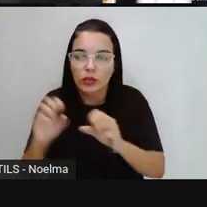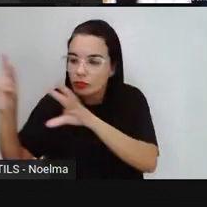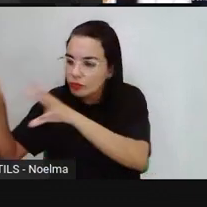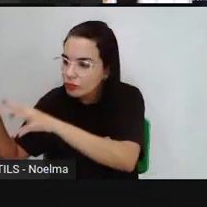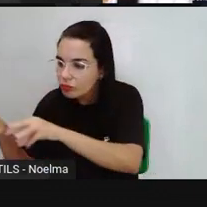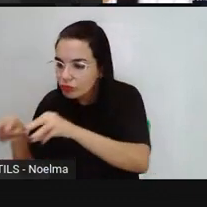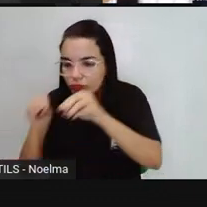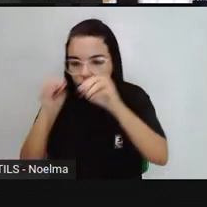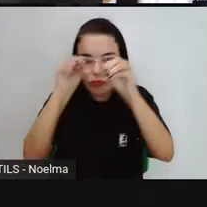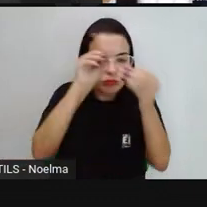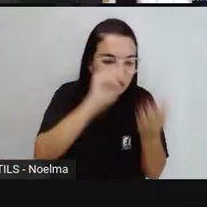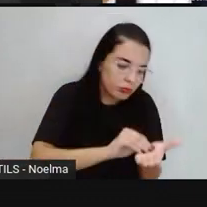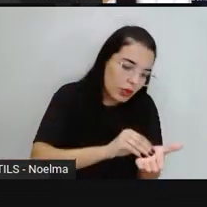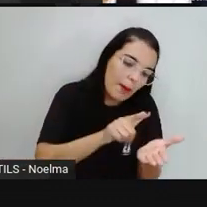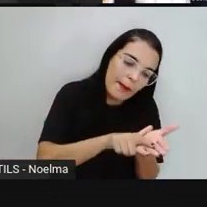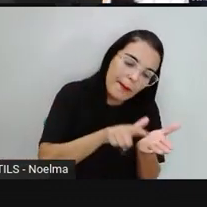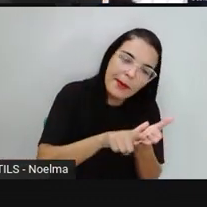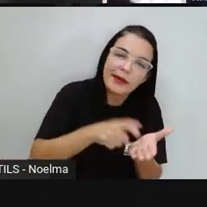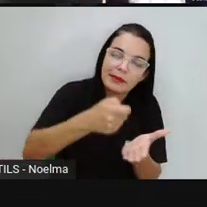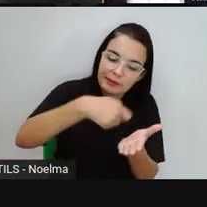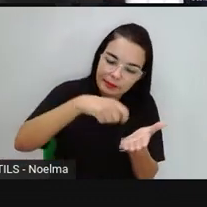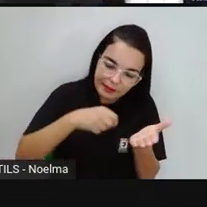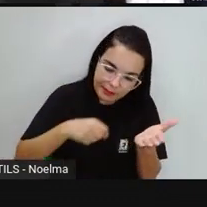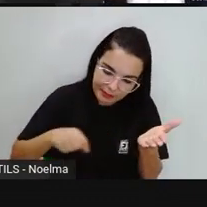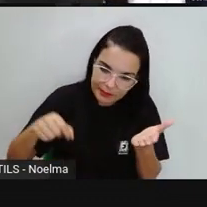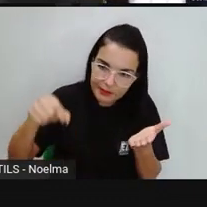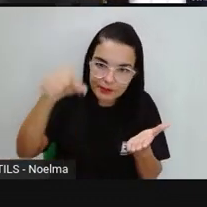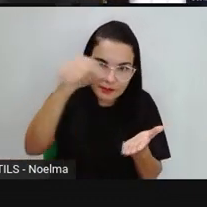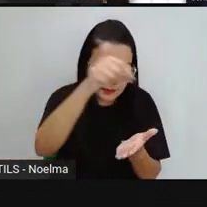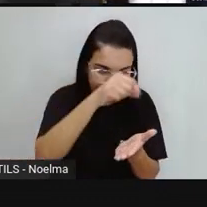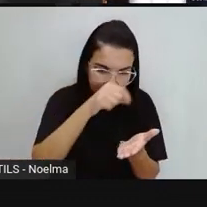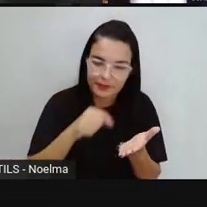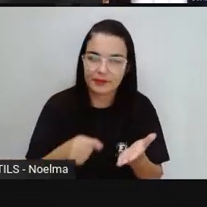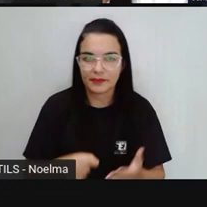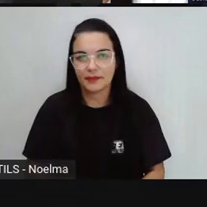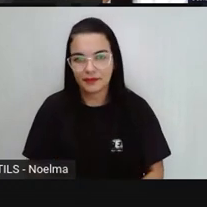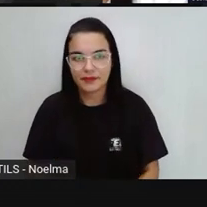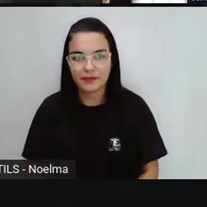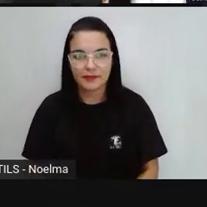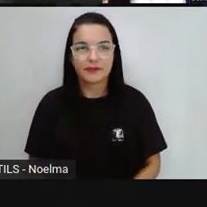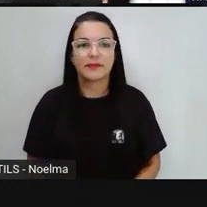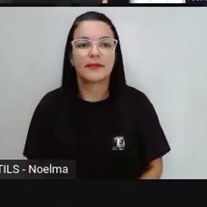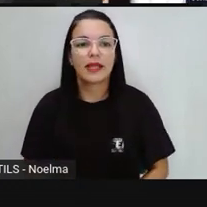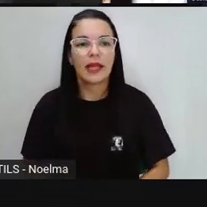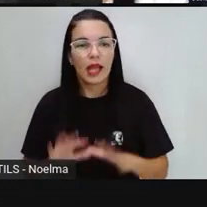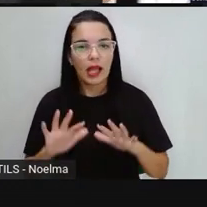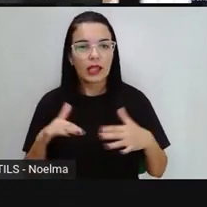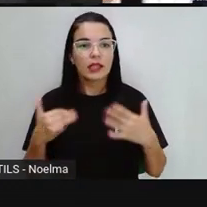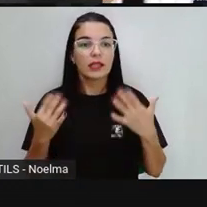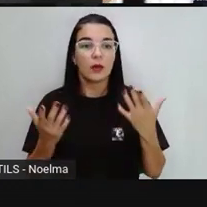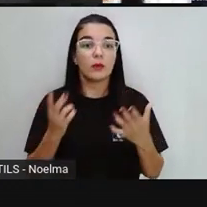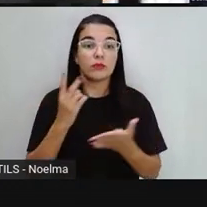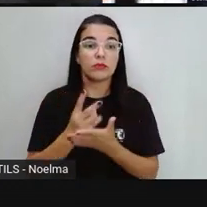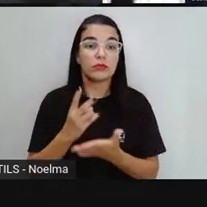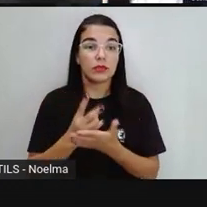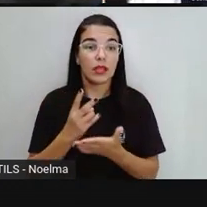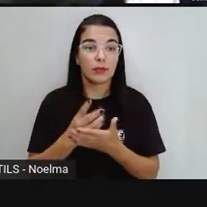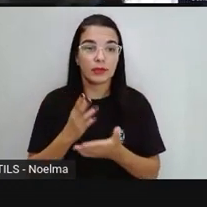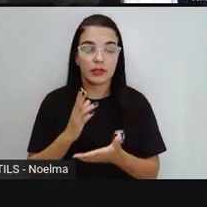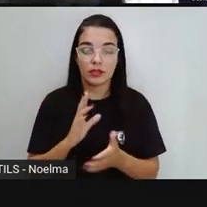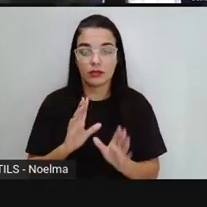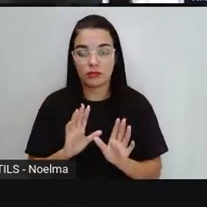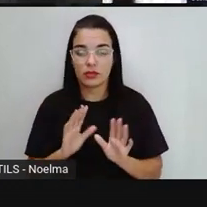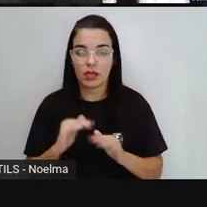foram produzidos, né? E foram passados para o papel. E a gente percebe aí que no decorrer dessa